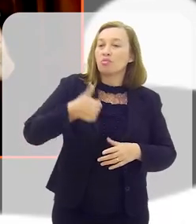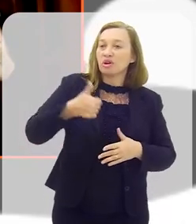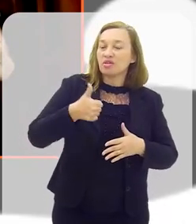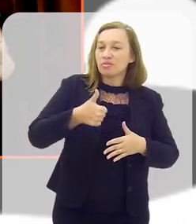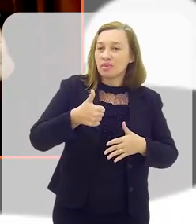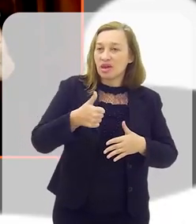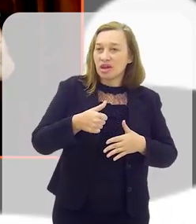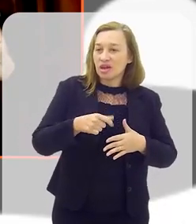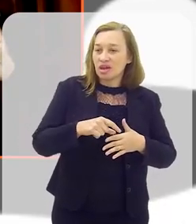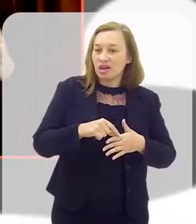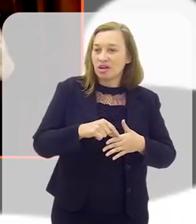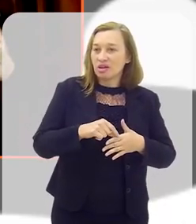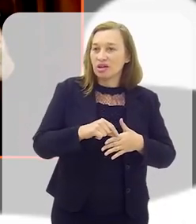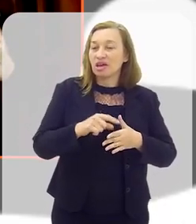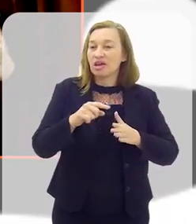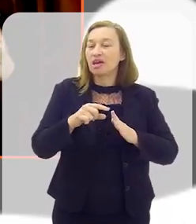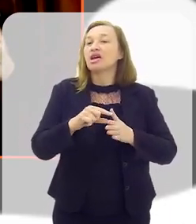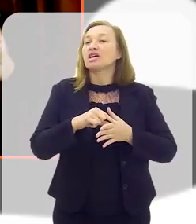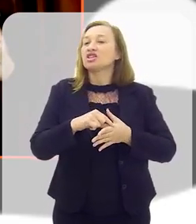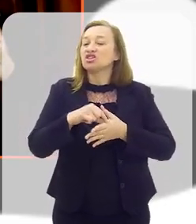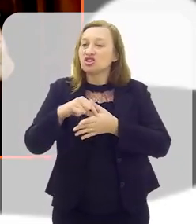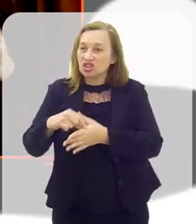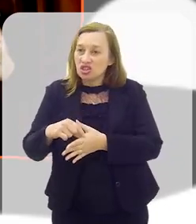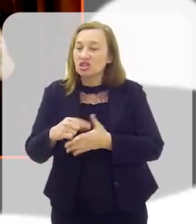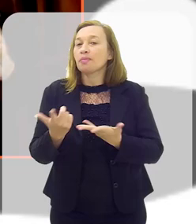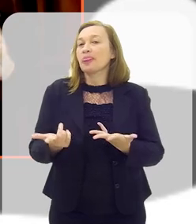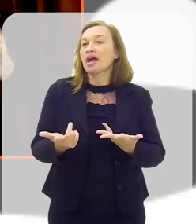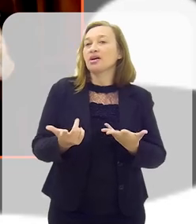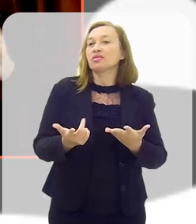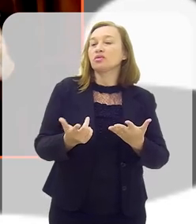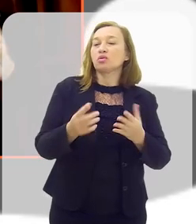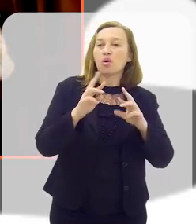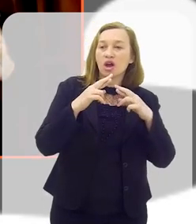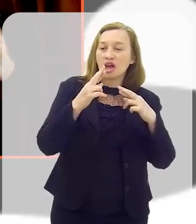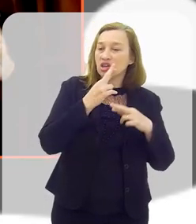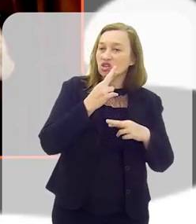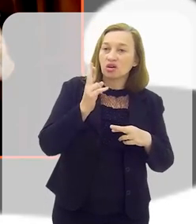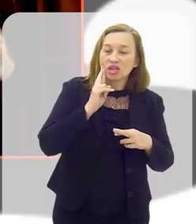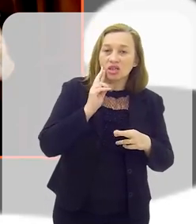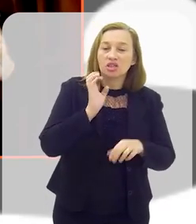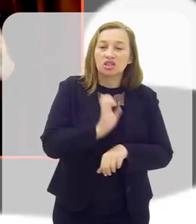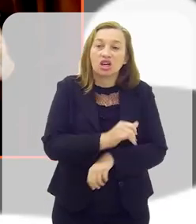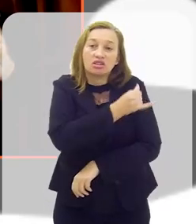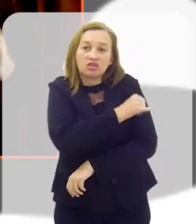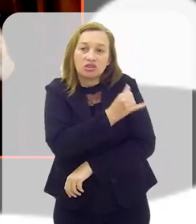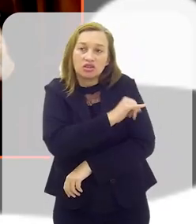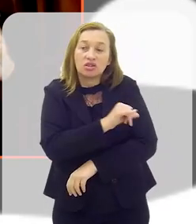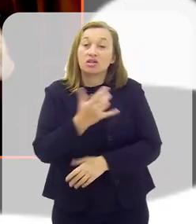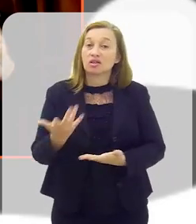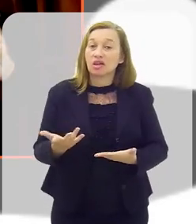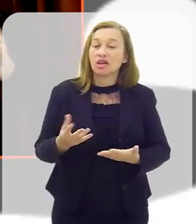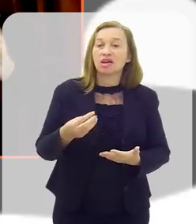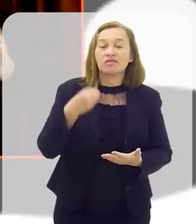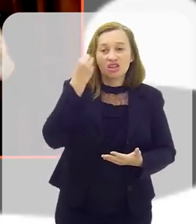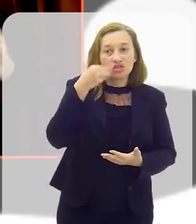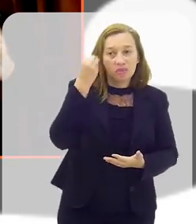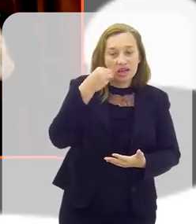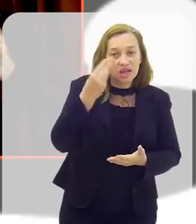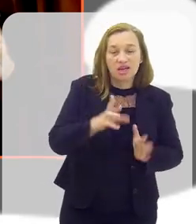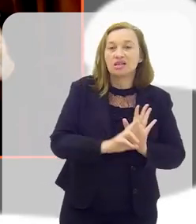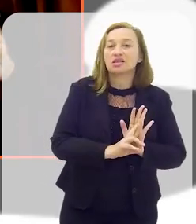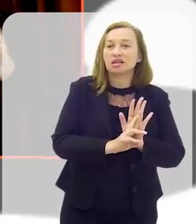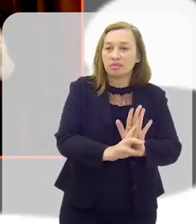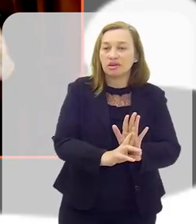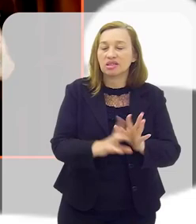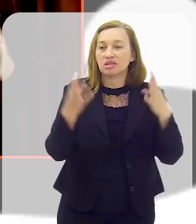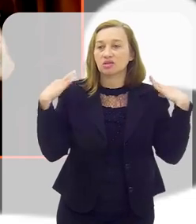restaurantes do Estado do Rio de Janeiro, em que os embaixadores vão falar sobre suas experiências gastronômicas. e no